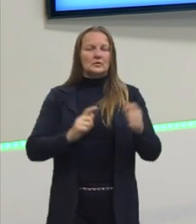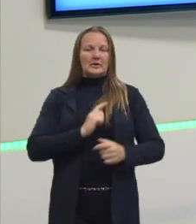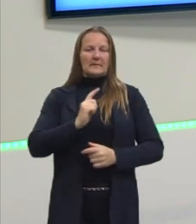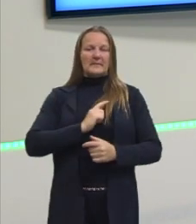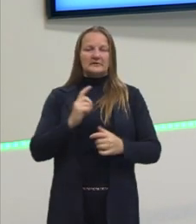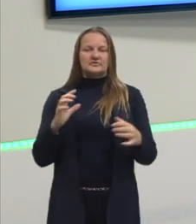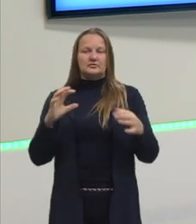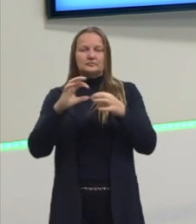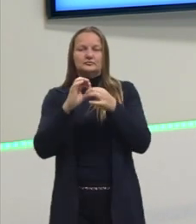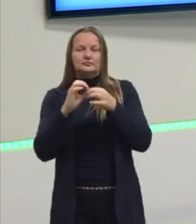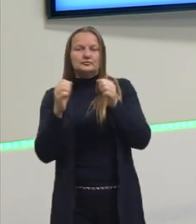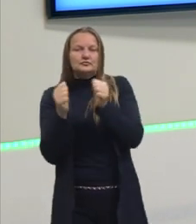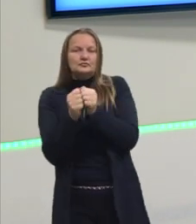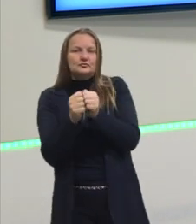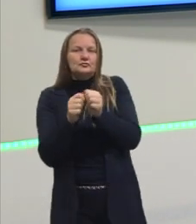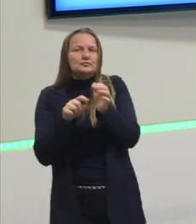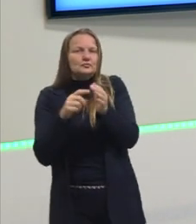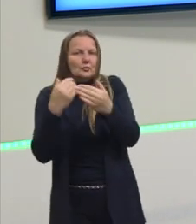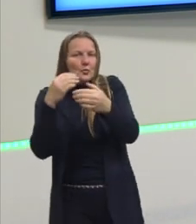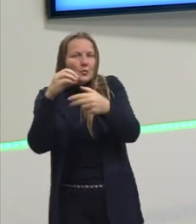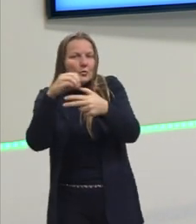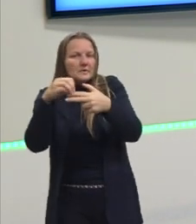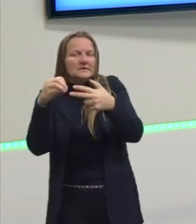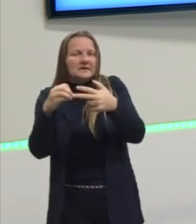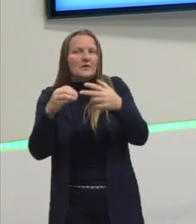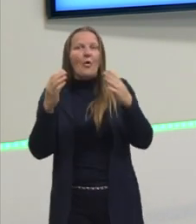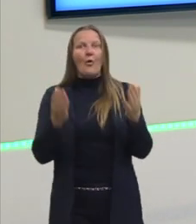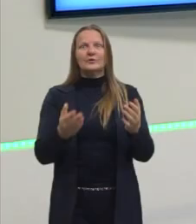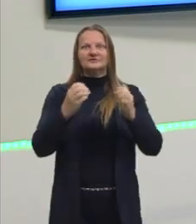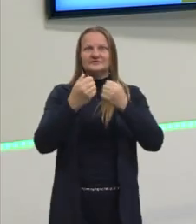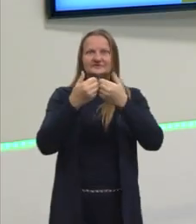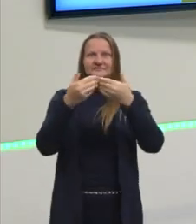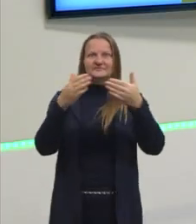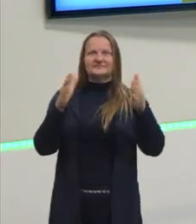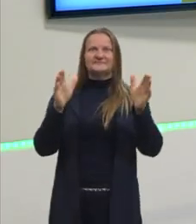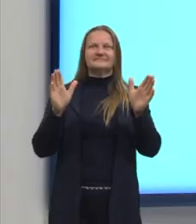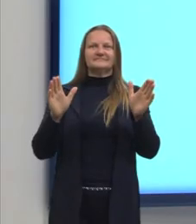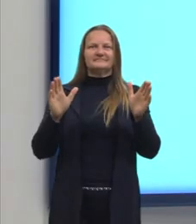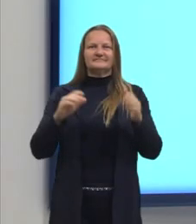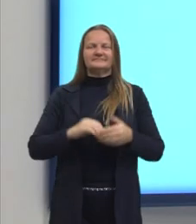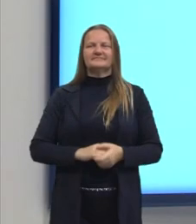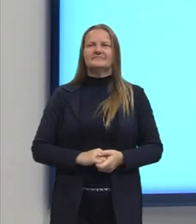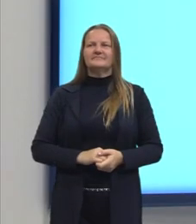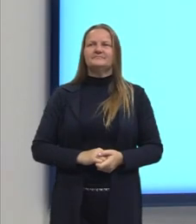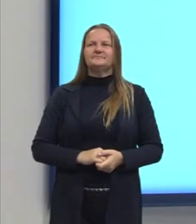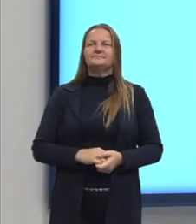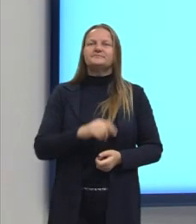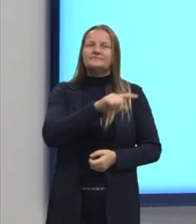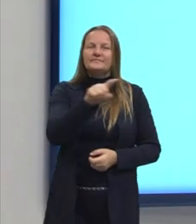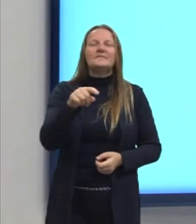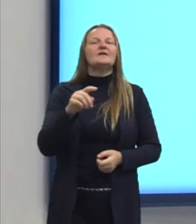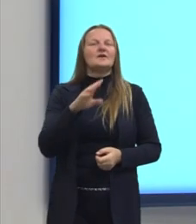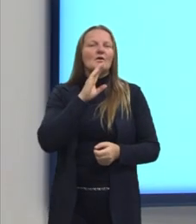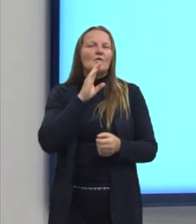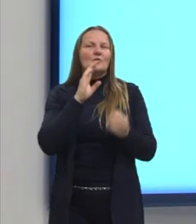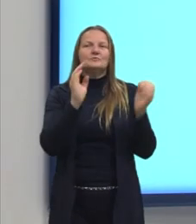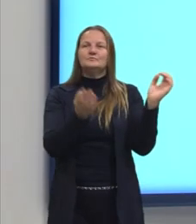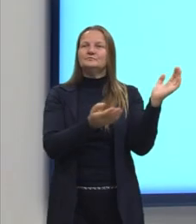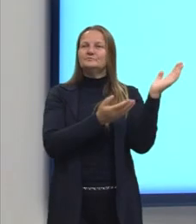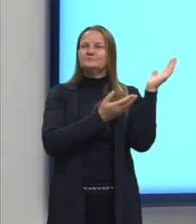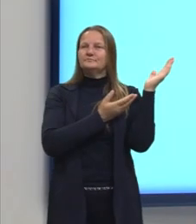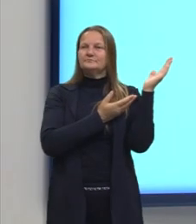questões do Enem? E é isso que a gente vai ver hoje. Vocês já devem ter ouvido, né?